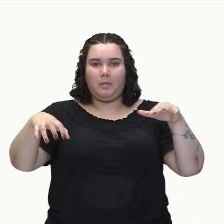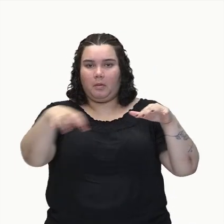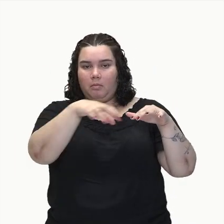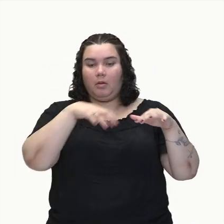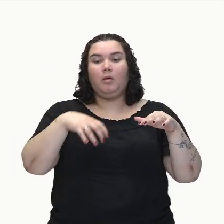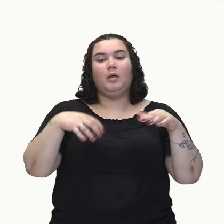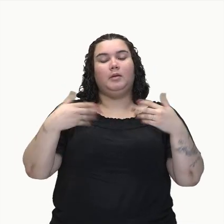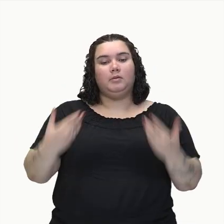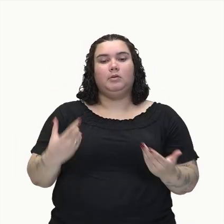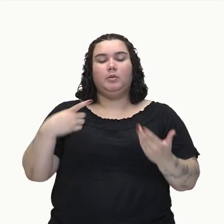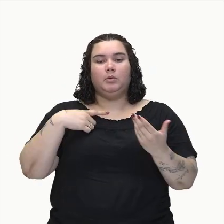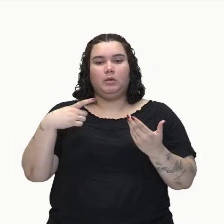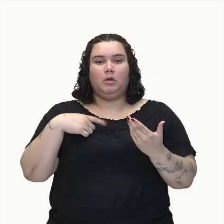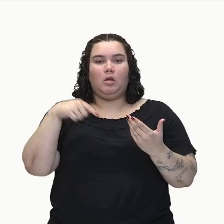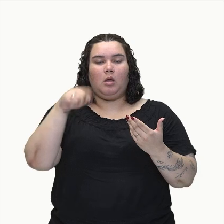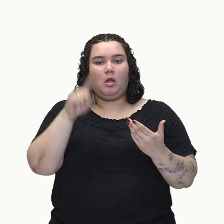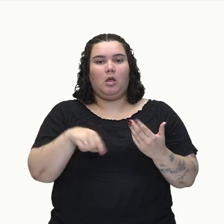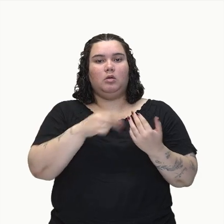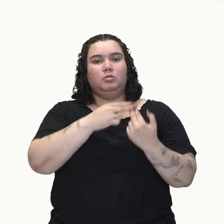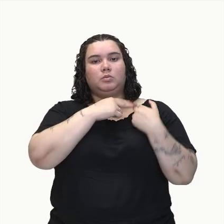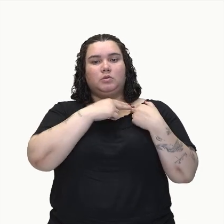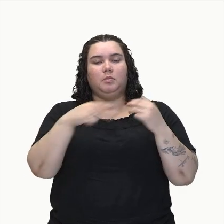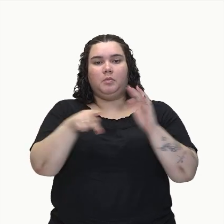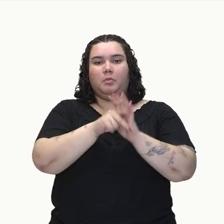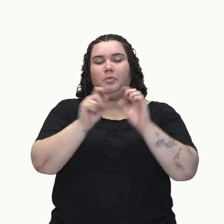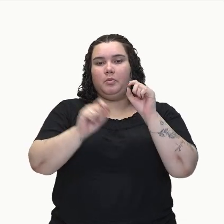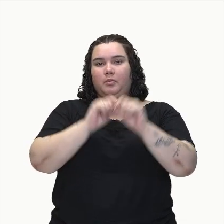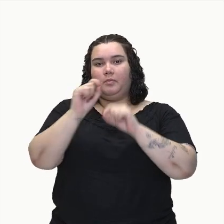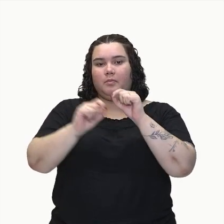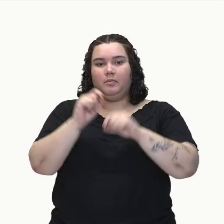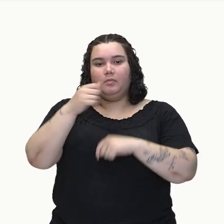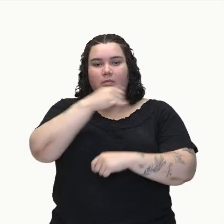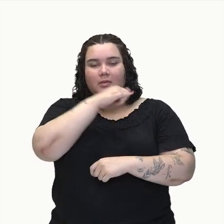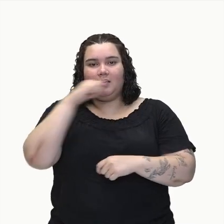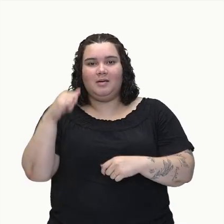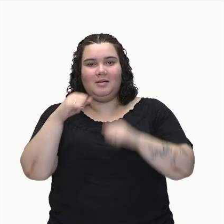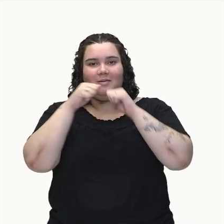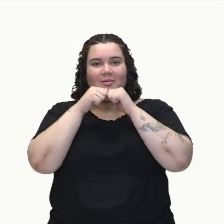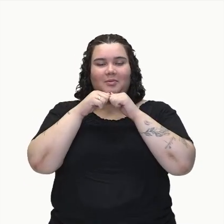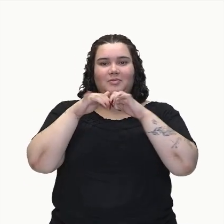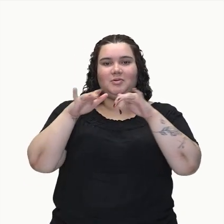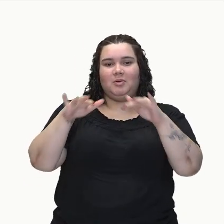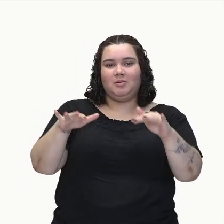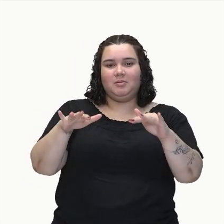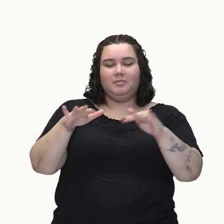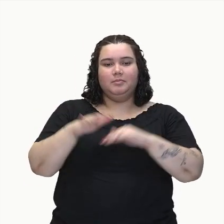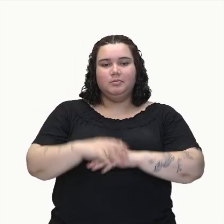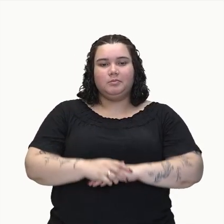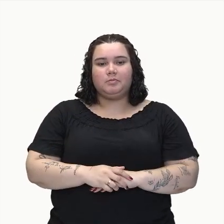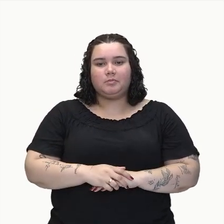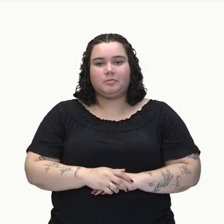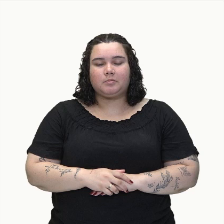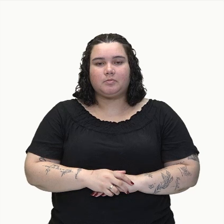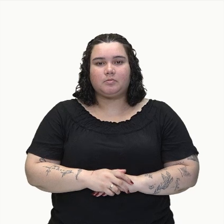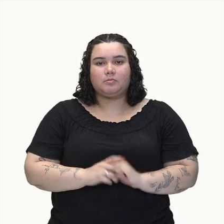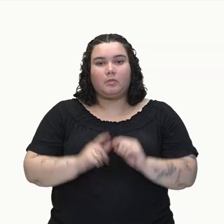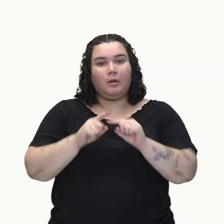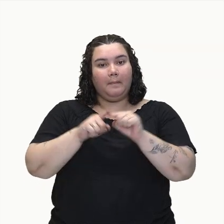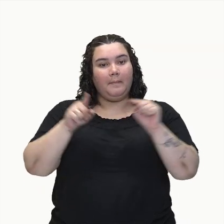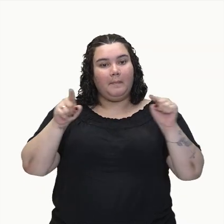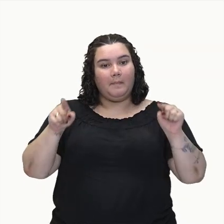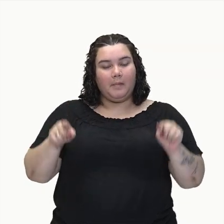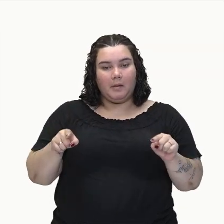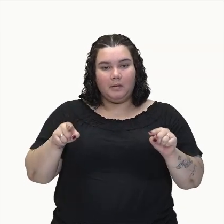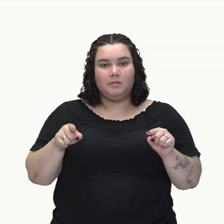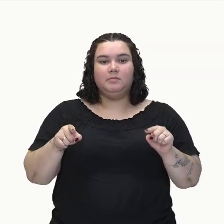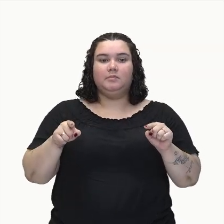temos essas zonas que são responsáveis só por fazer essa distribuição de energia elétrica. Porém, porém, porém, pessoal,